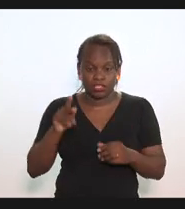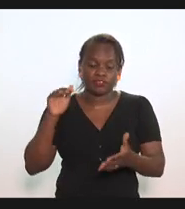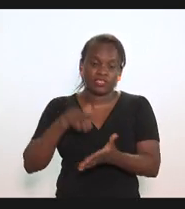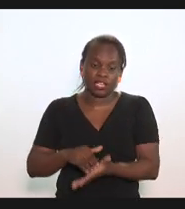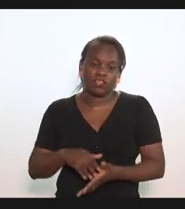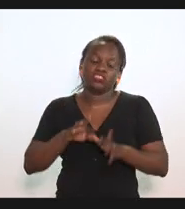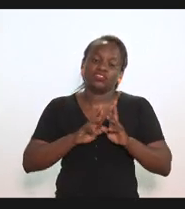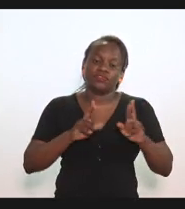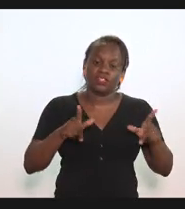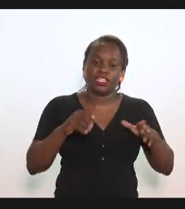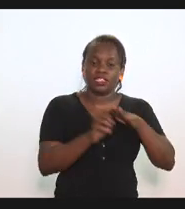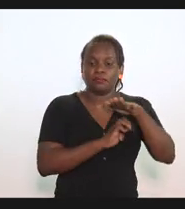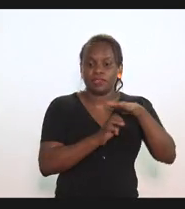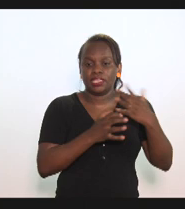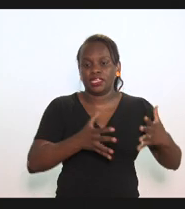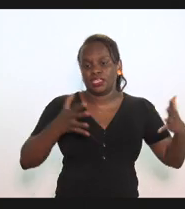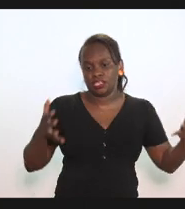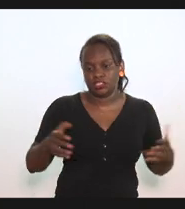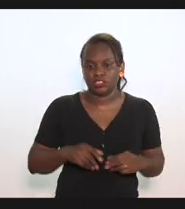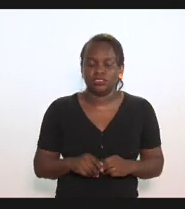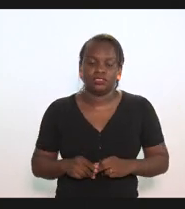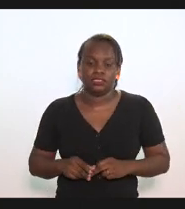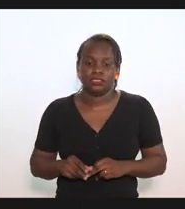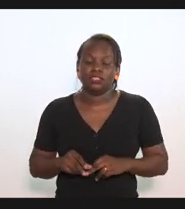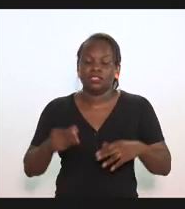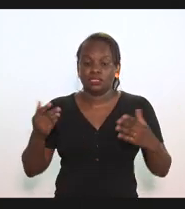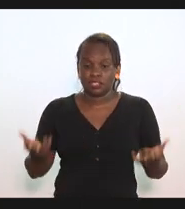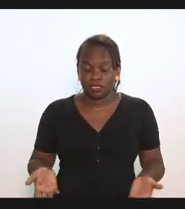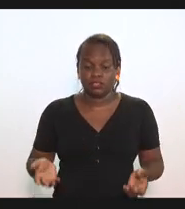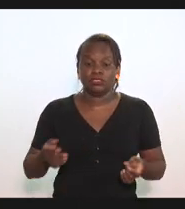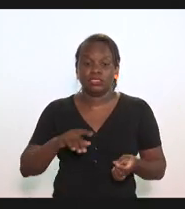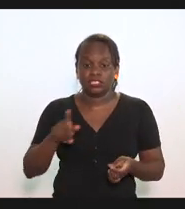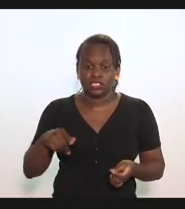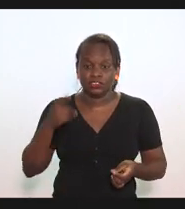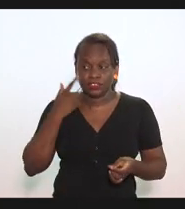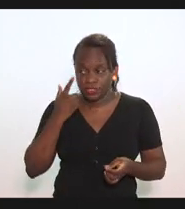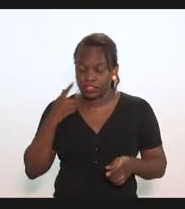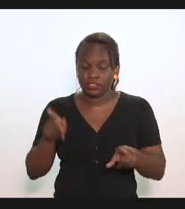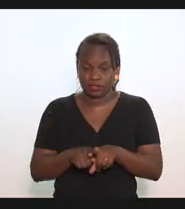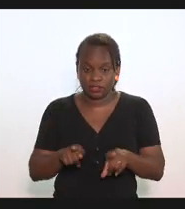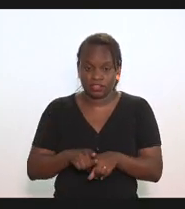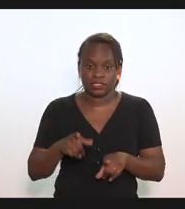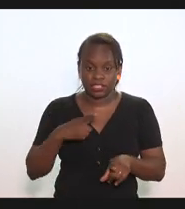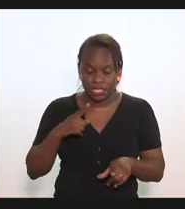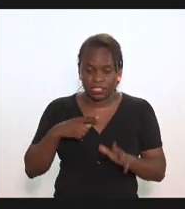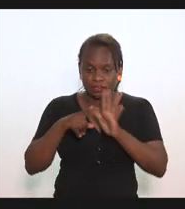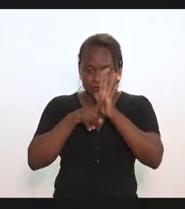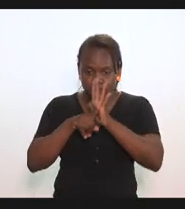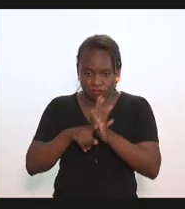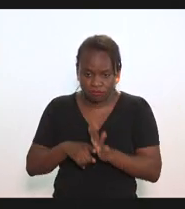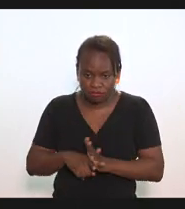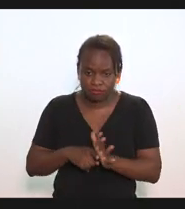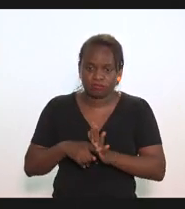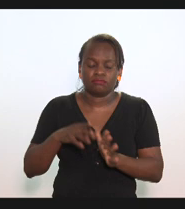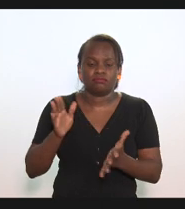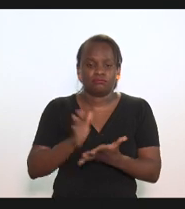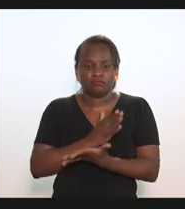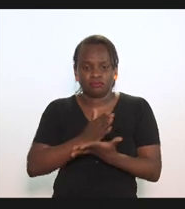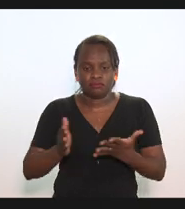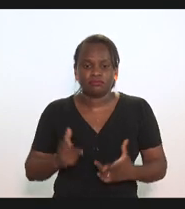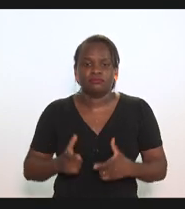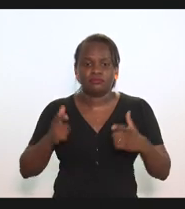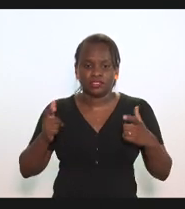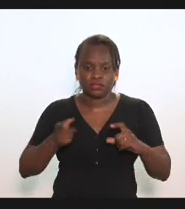das grandes cervejarias ou seja nós nos cercamos aqui foi objeto talvez o objeto de